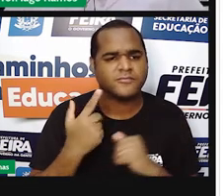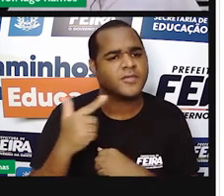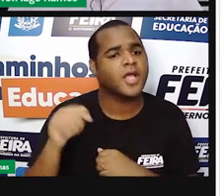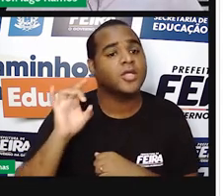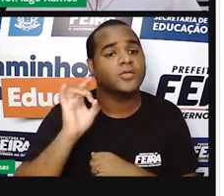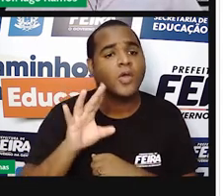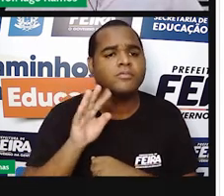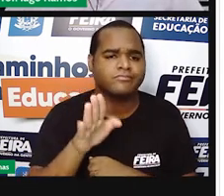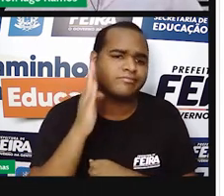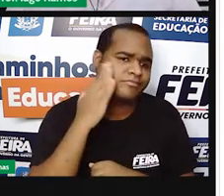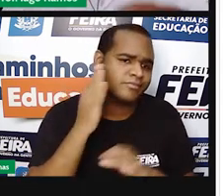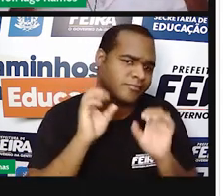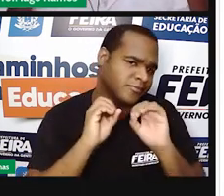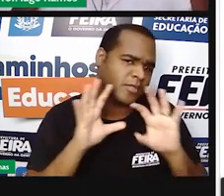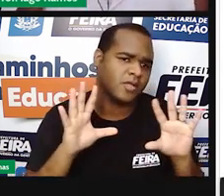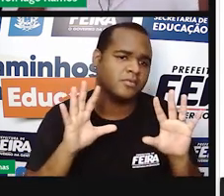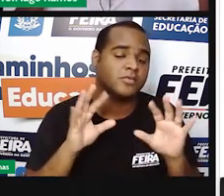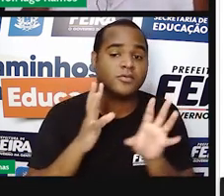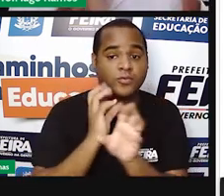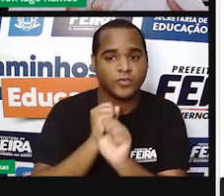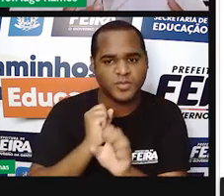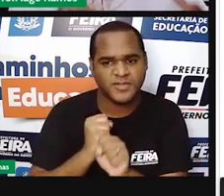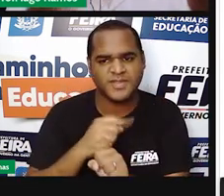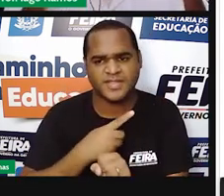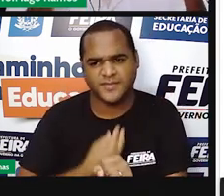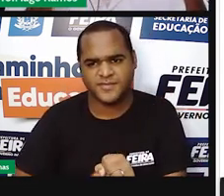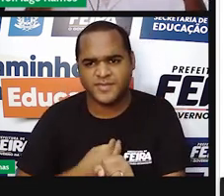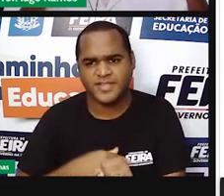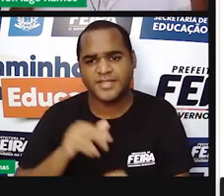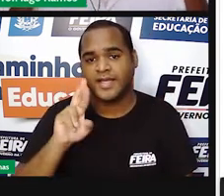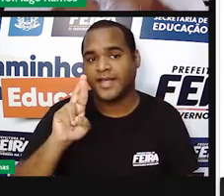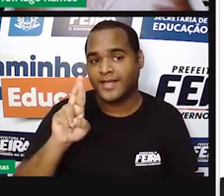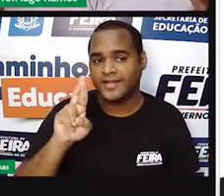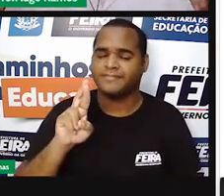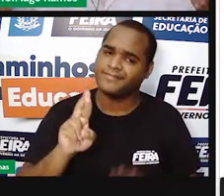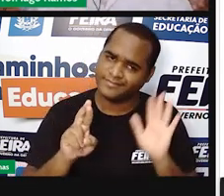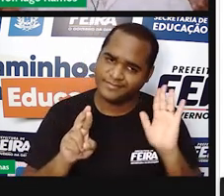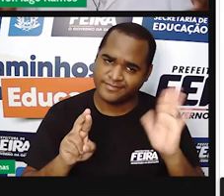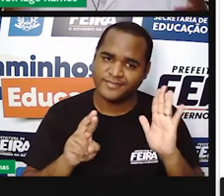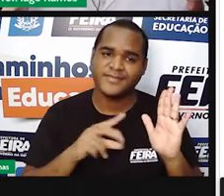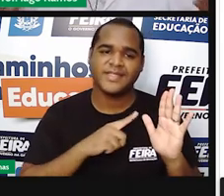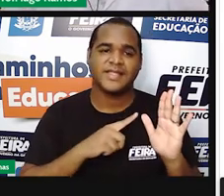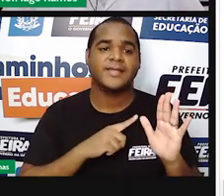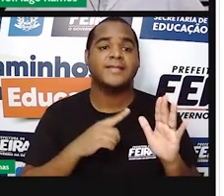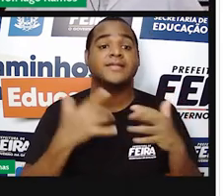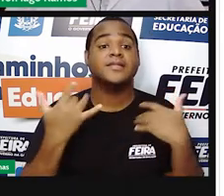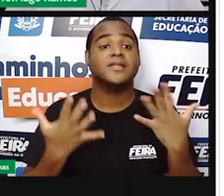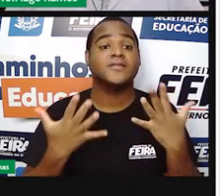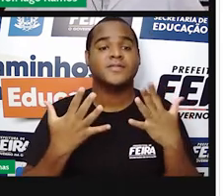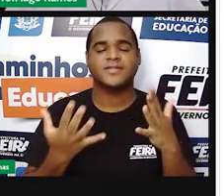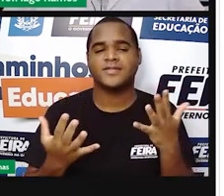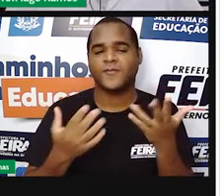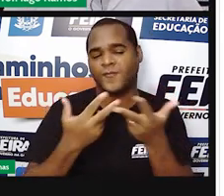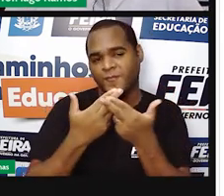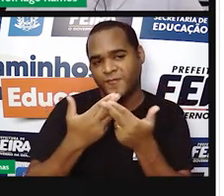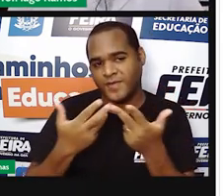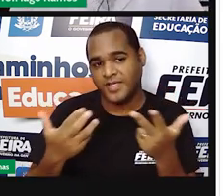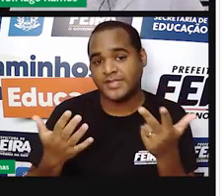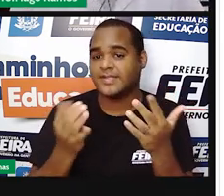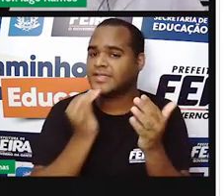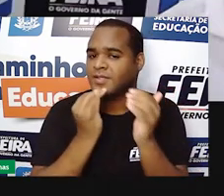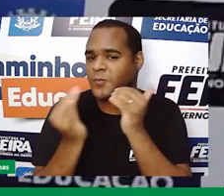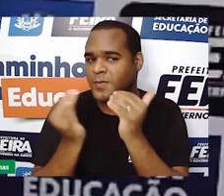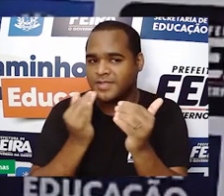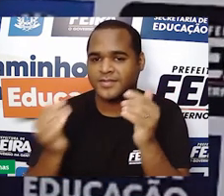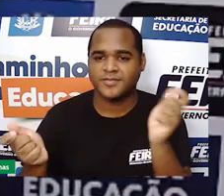foi para entender que os números reais existem, né? E que há formas aí de representar